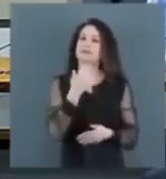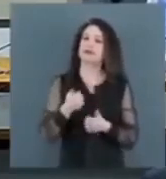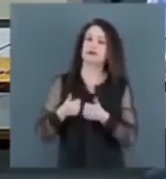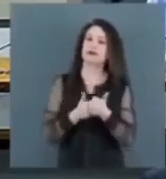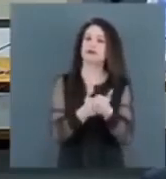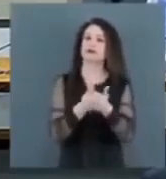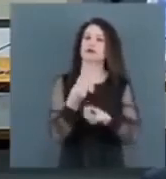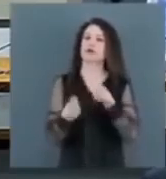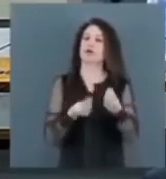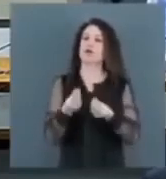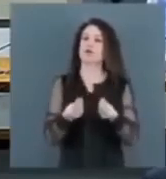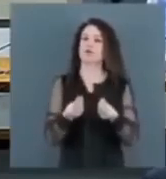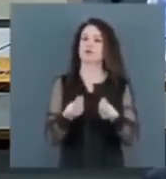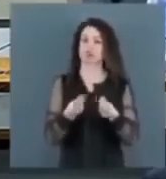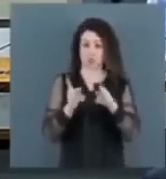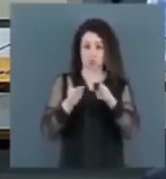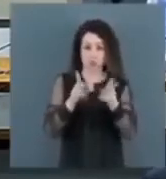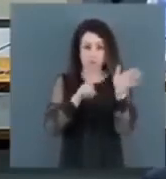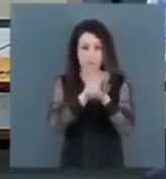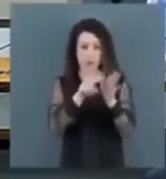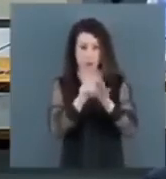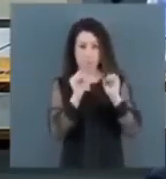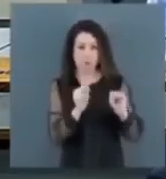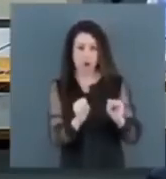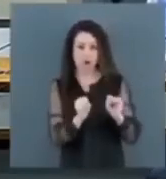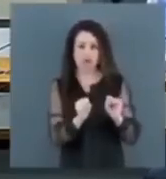ouvir, não. Vamos para eu poder continuar as perguntas. Siga, siga.